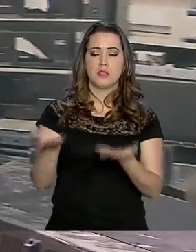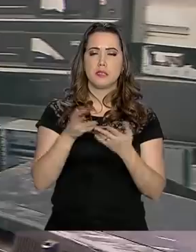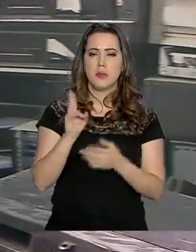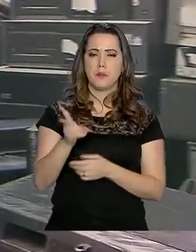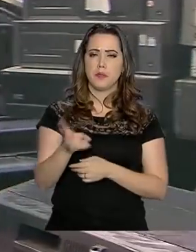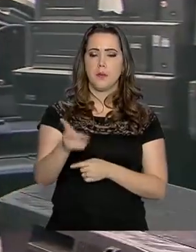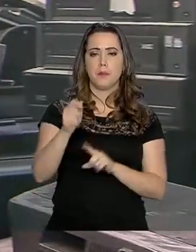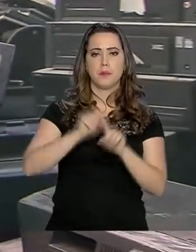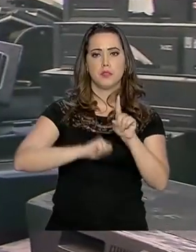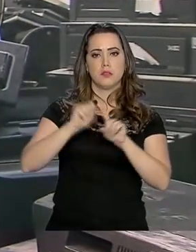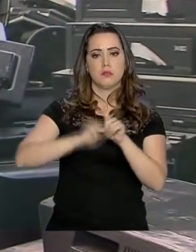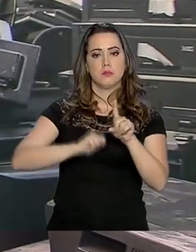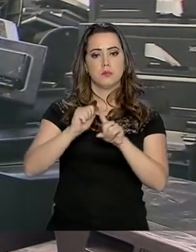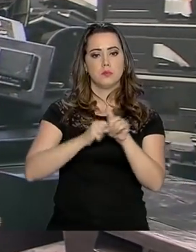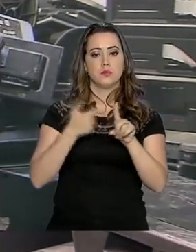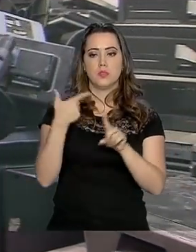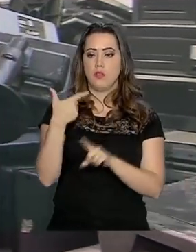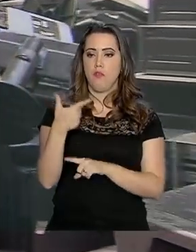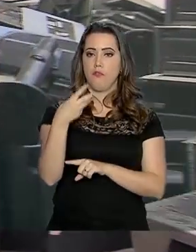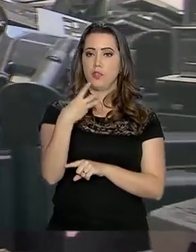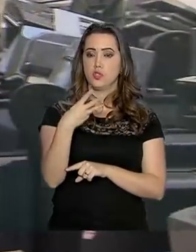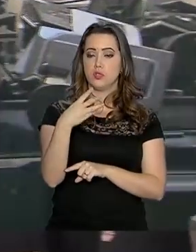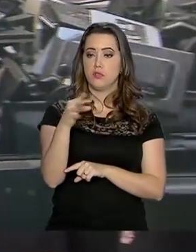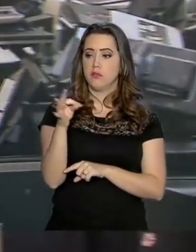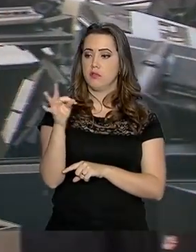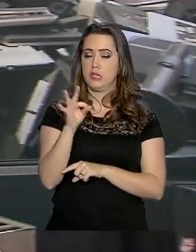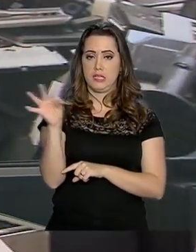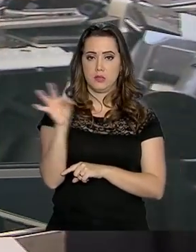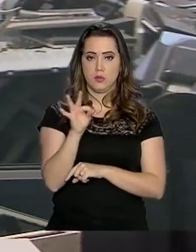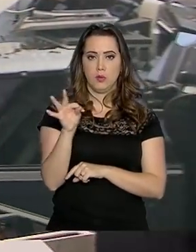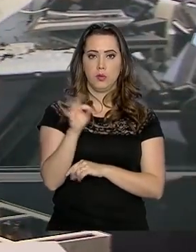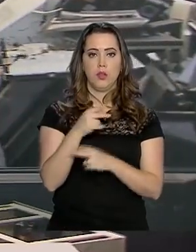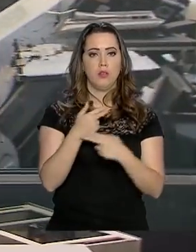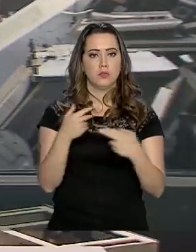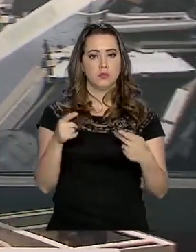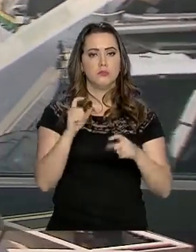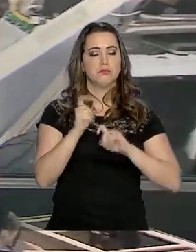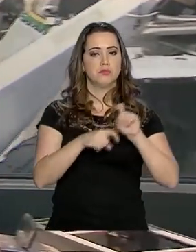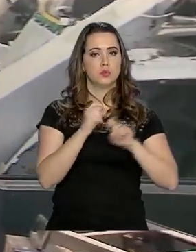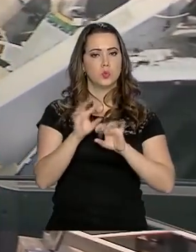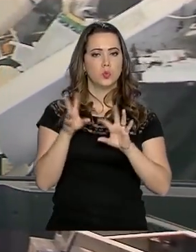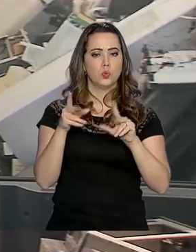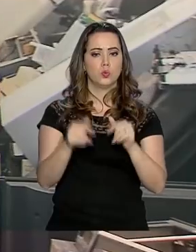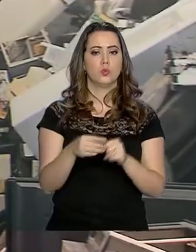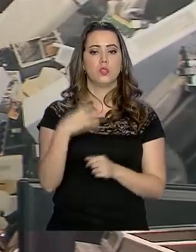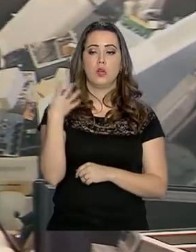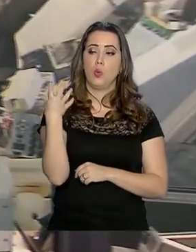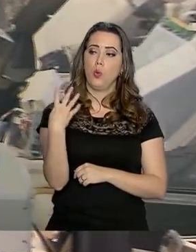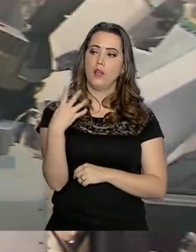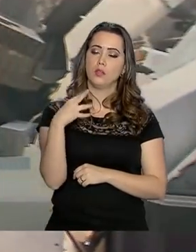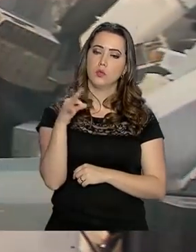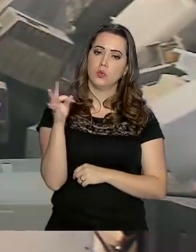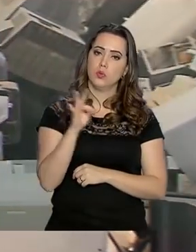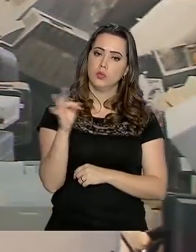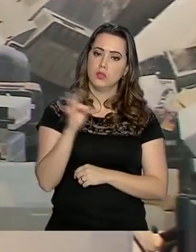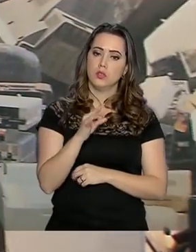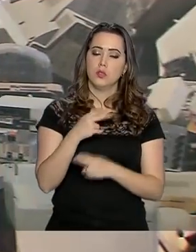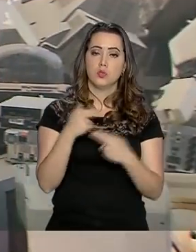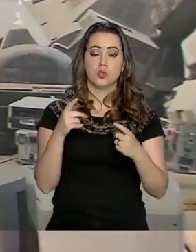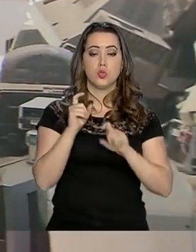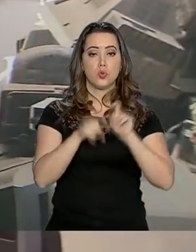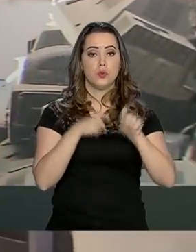mensalmente cerca de 23 toneladas de eletrônicos. Deste total, 4 toneladas são de